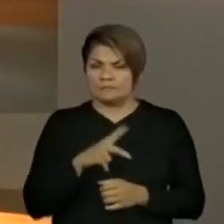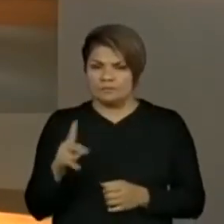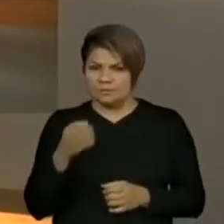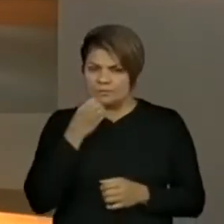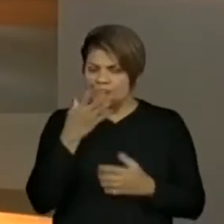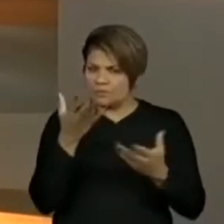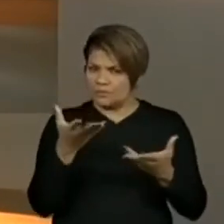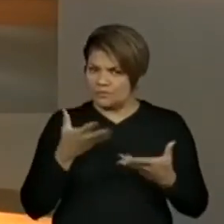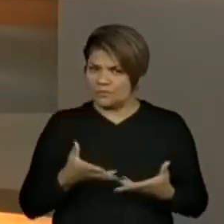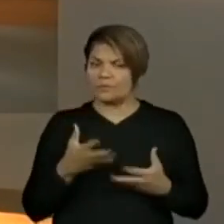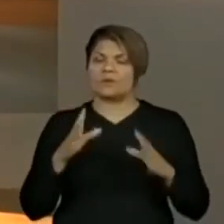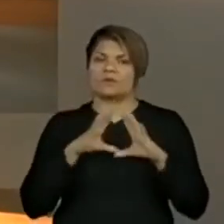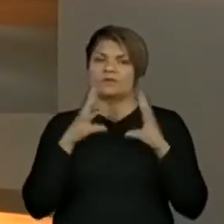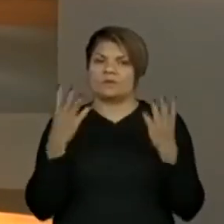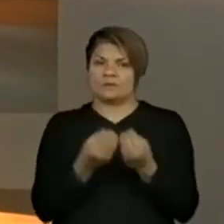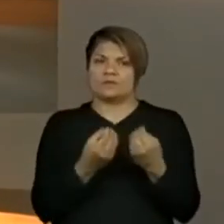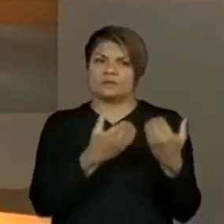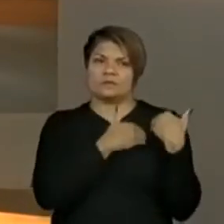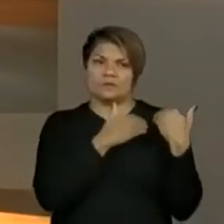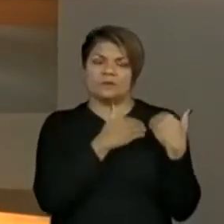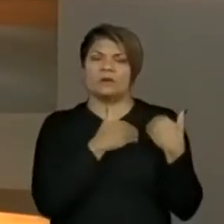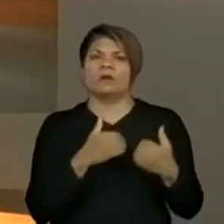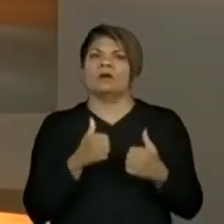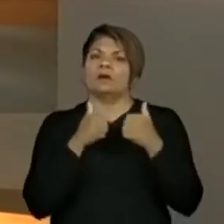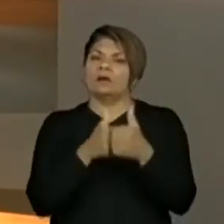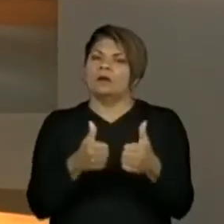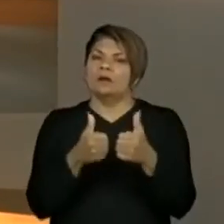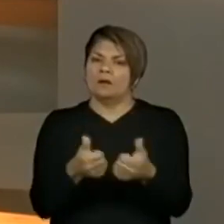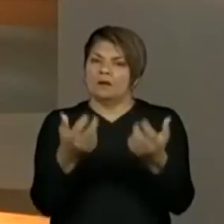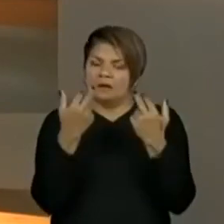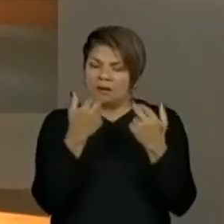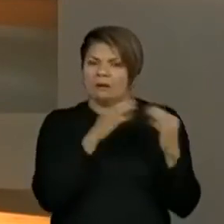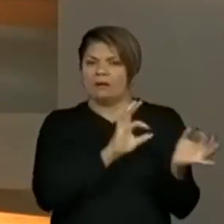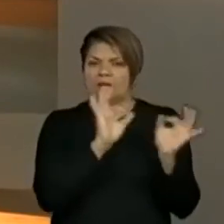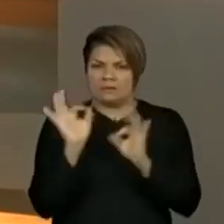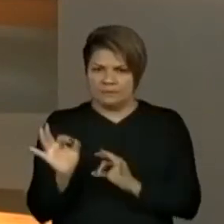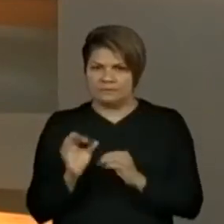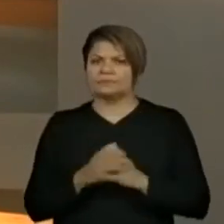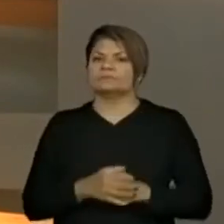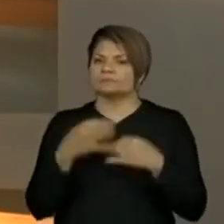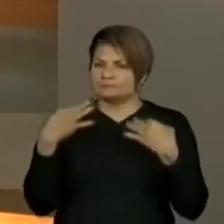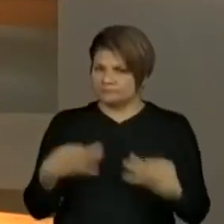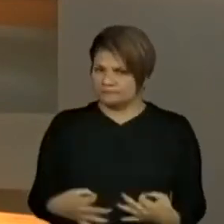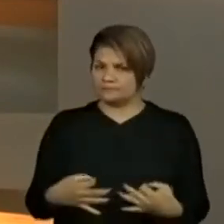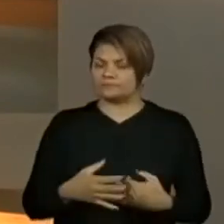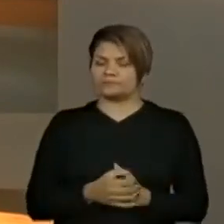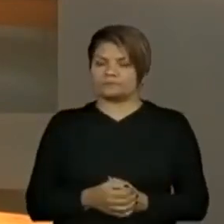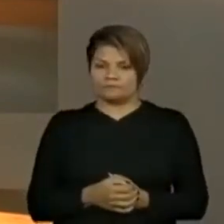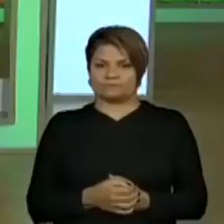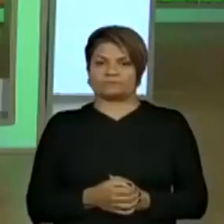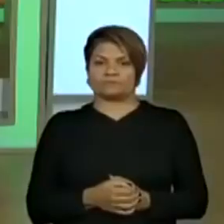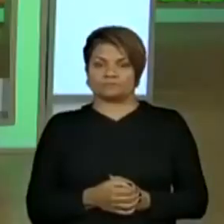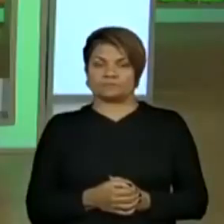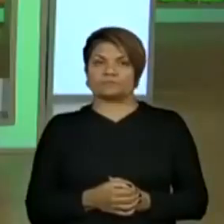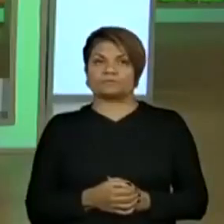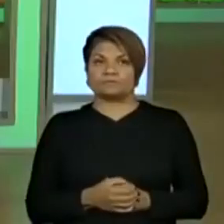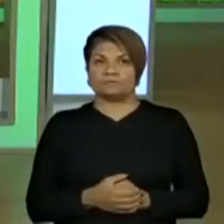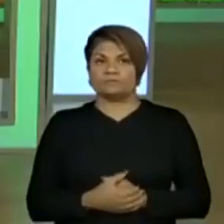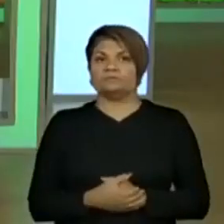também aos pais e responsáveis que acompanham as aulas aqui do Centro de Mídias, certo? Então, vamos lá.